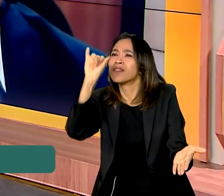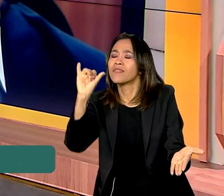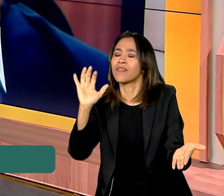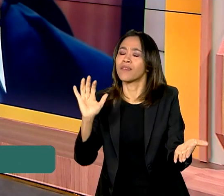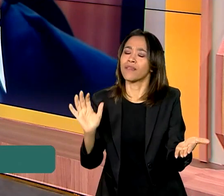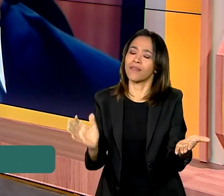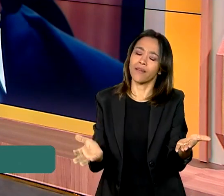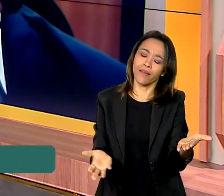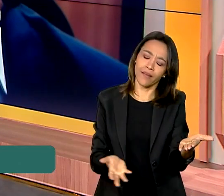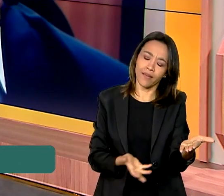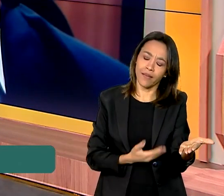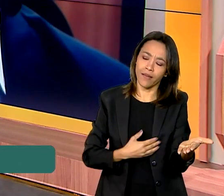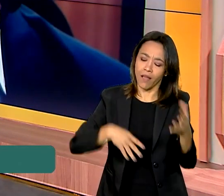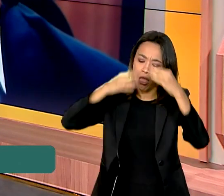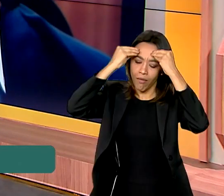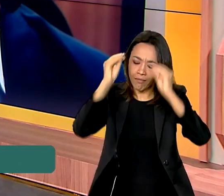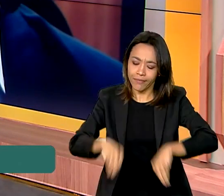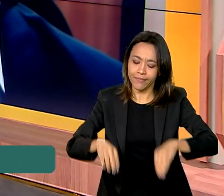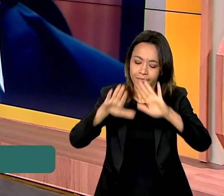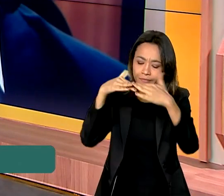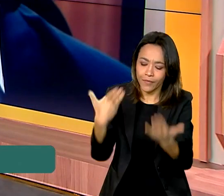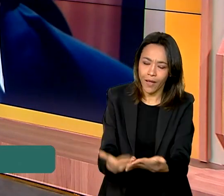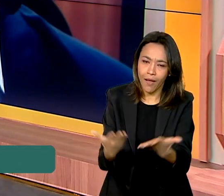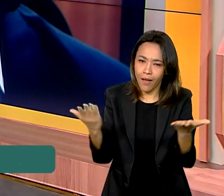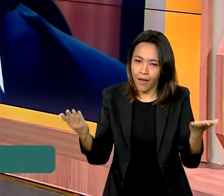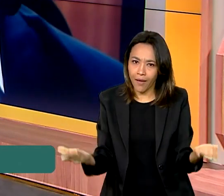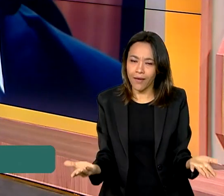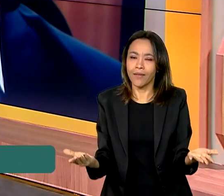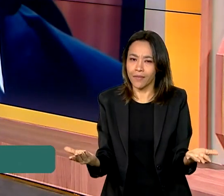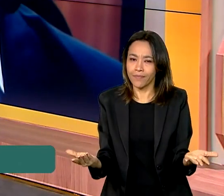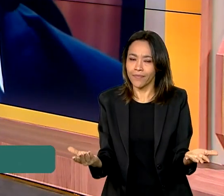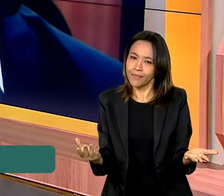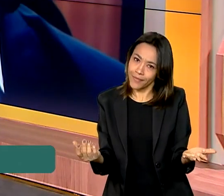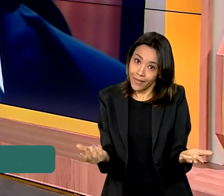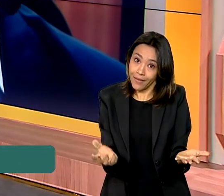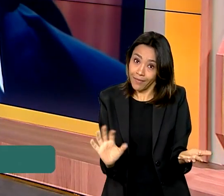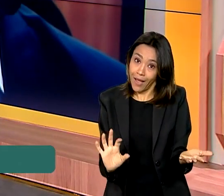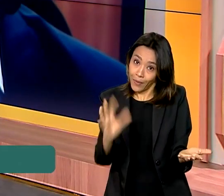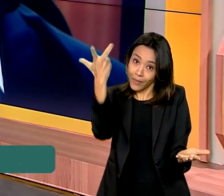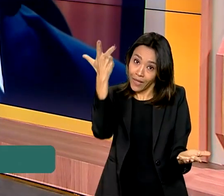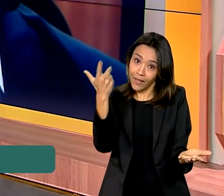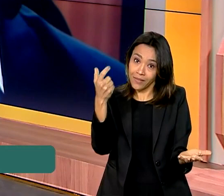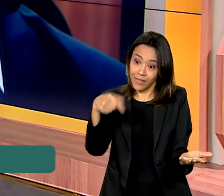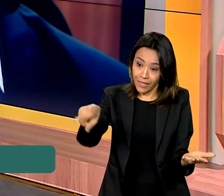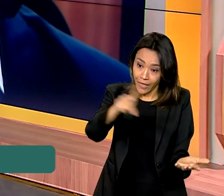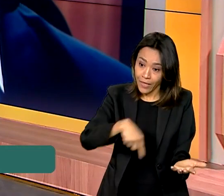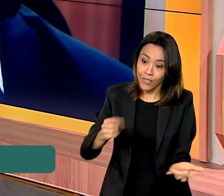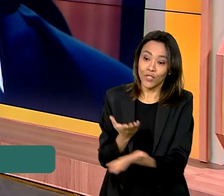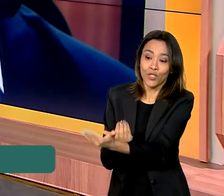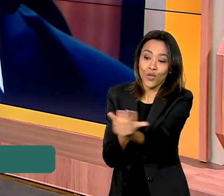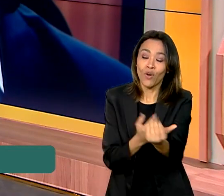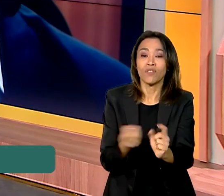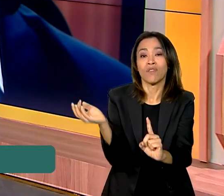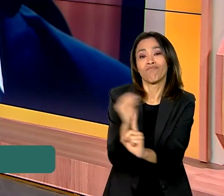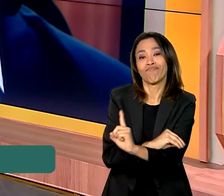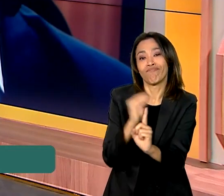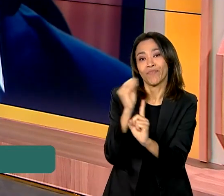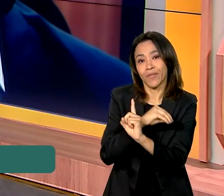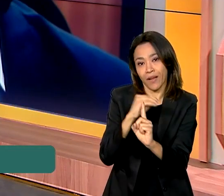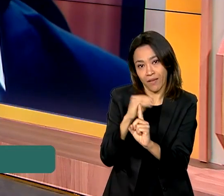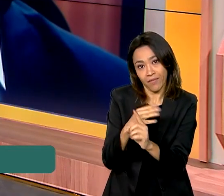a defasagem, né? Porque, provavelmente, existe uma vulnerabilidade entre esses jovens, né, secretário?